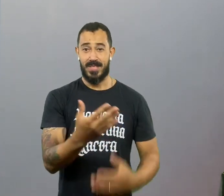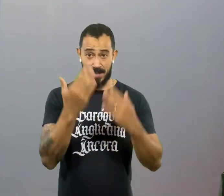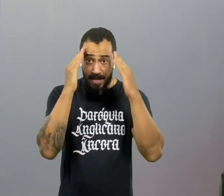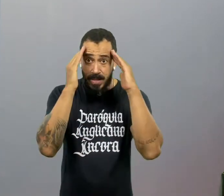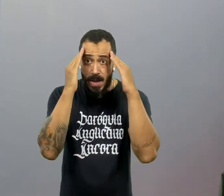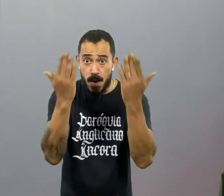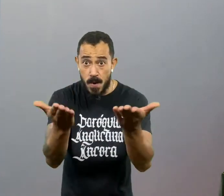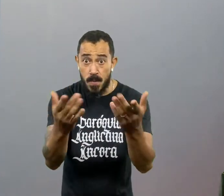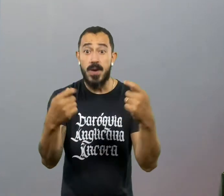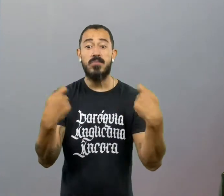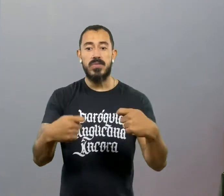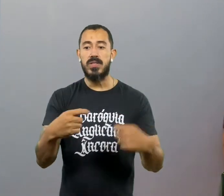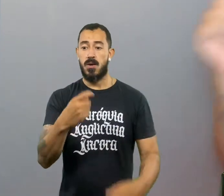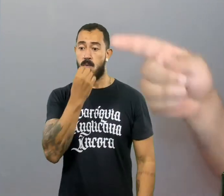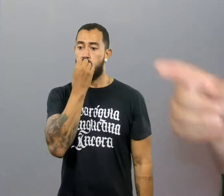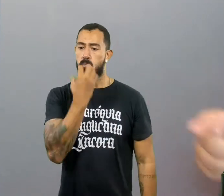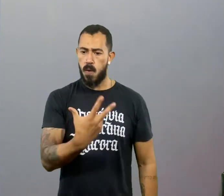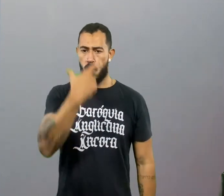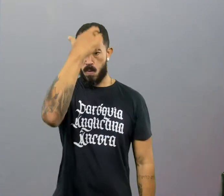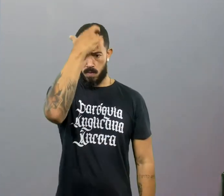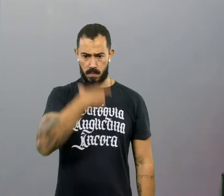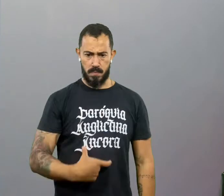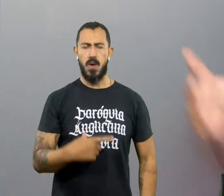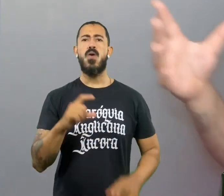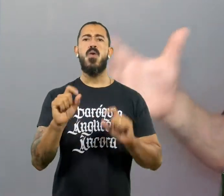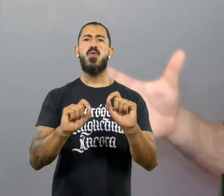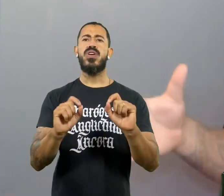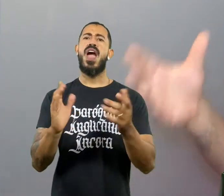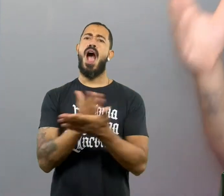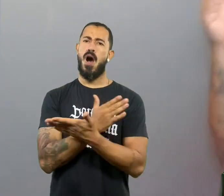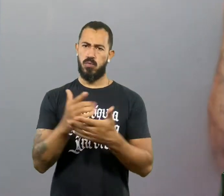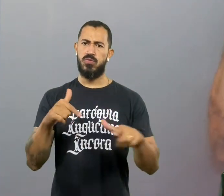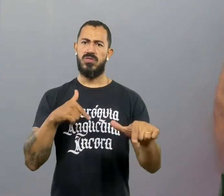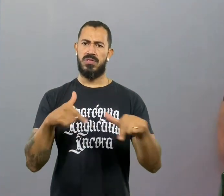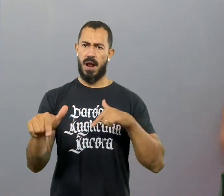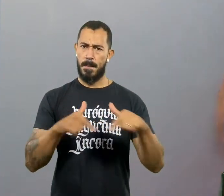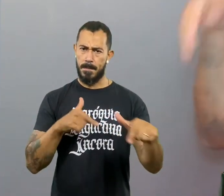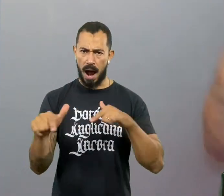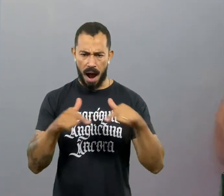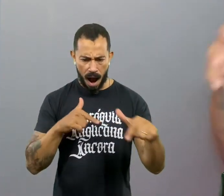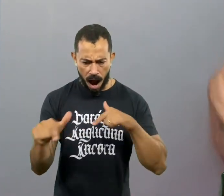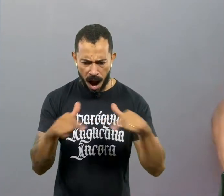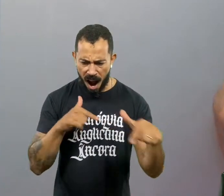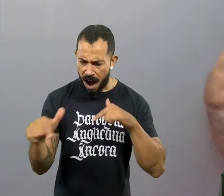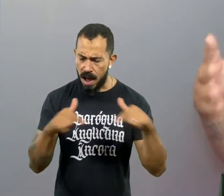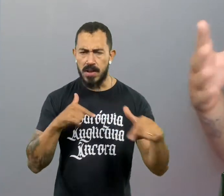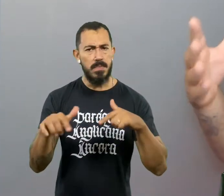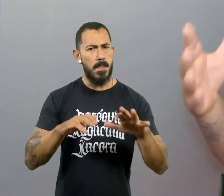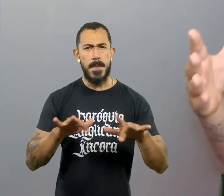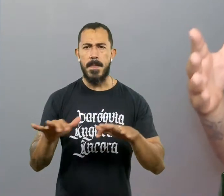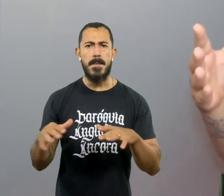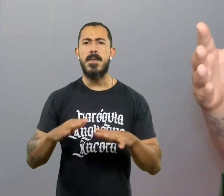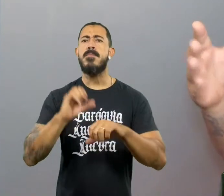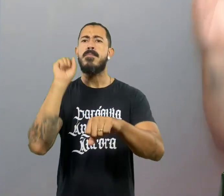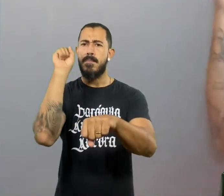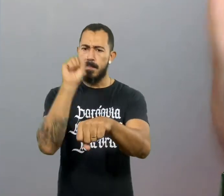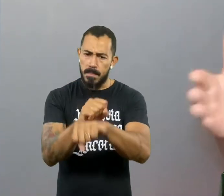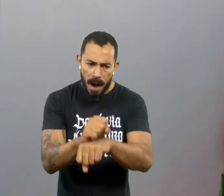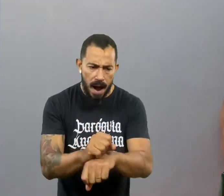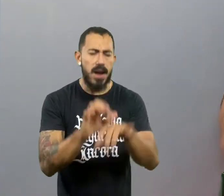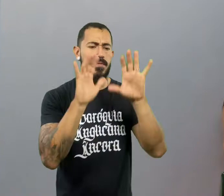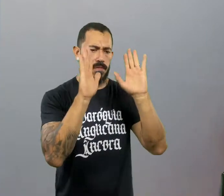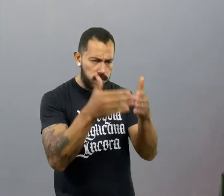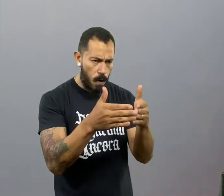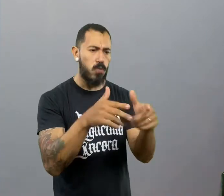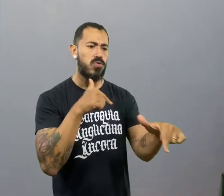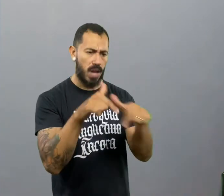homens saem de casa para trabalhar. Claro, aqueles que têm home office, eles saem num certo momento de convívio para